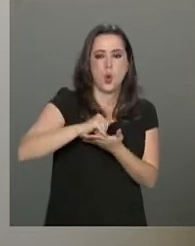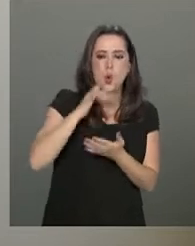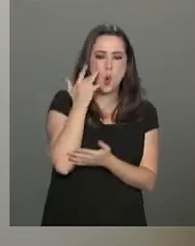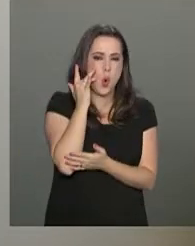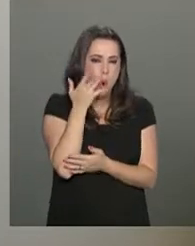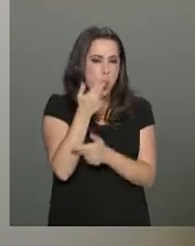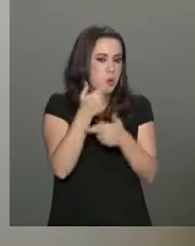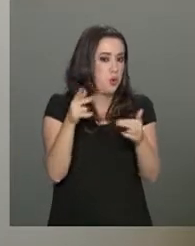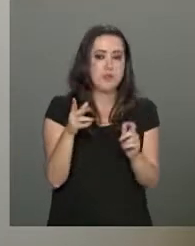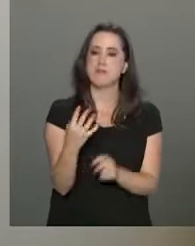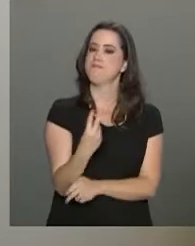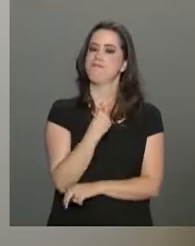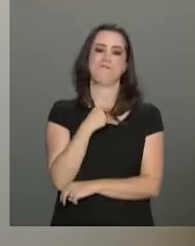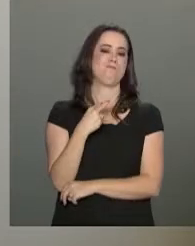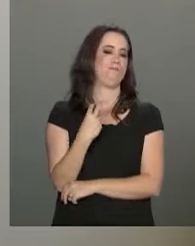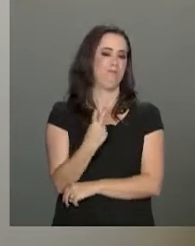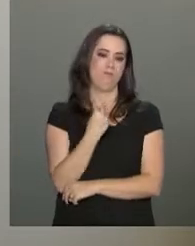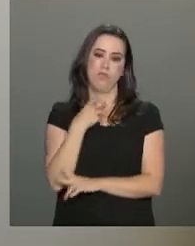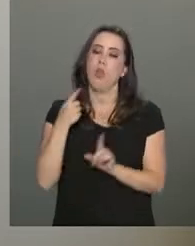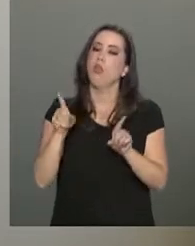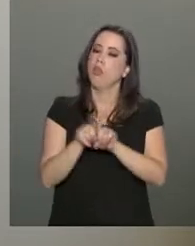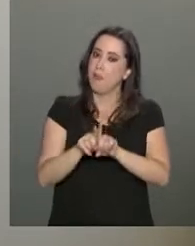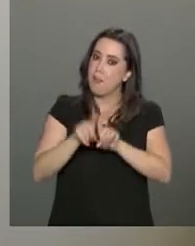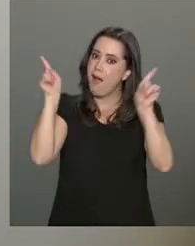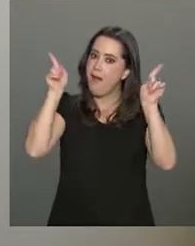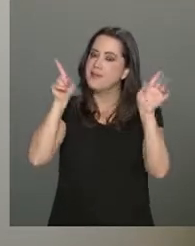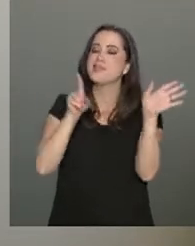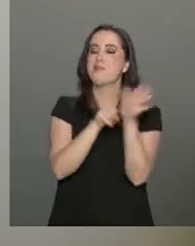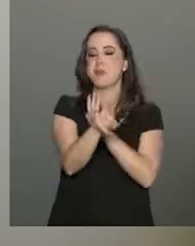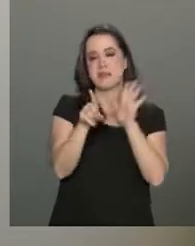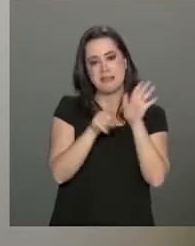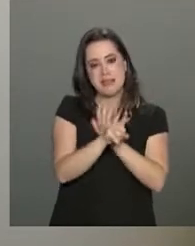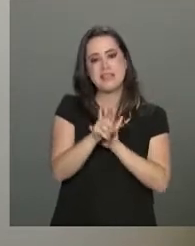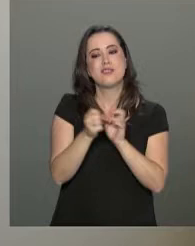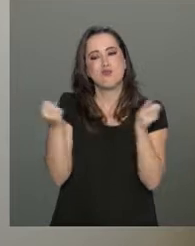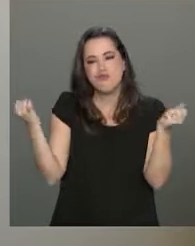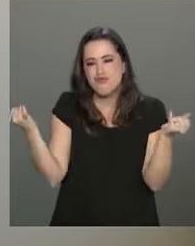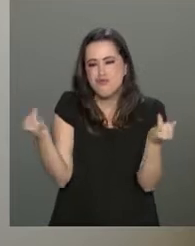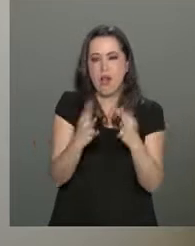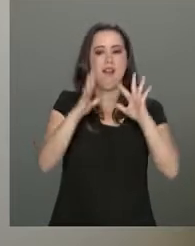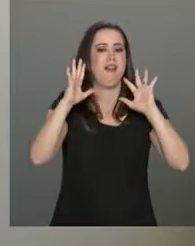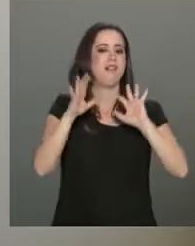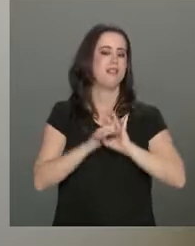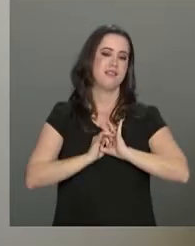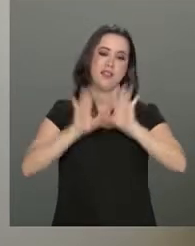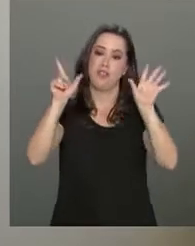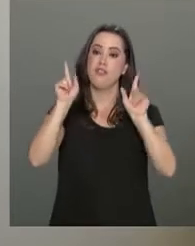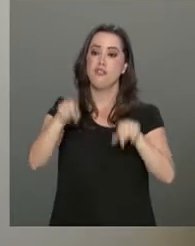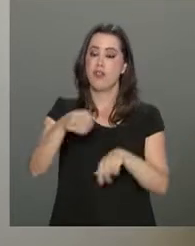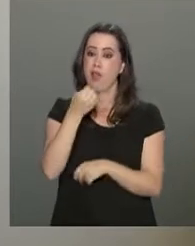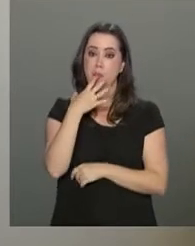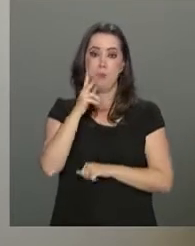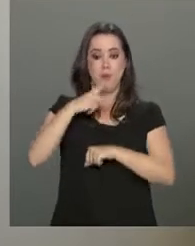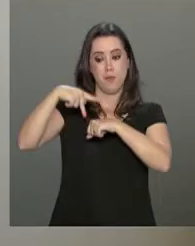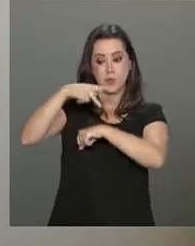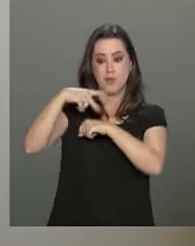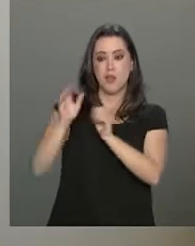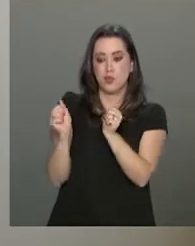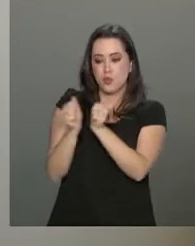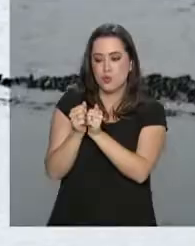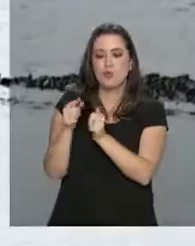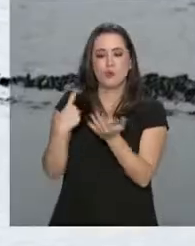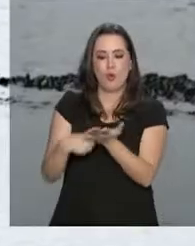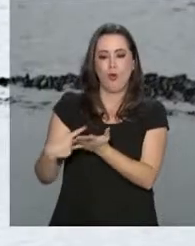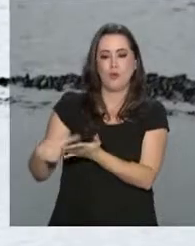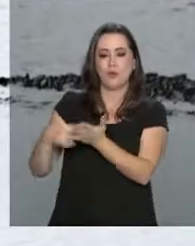E também faz com que a gente desenvolva muita pesquisa. Isso é muito bom para os países que estão lá no tratado, fazem parte do